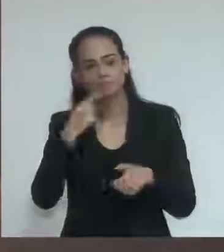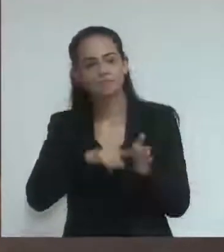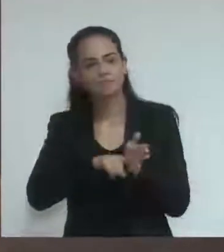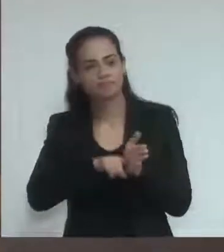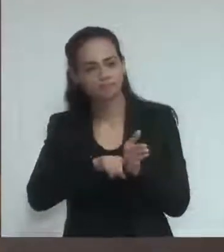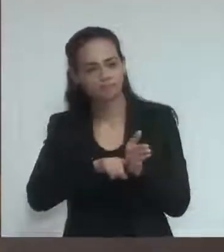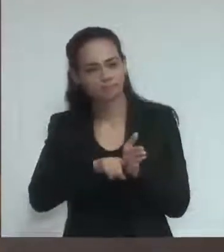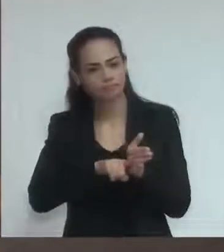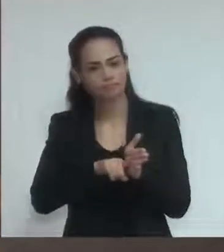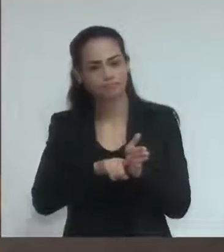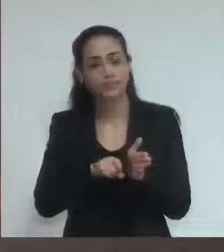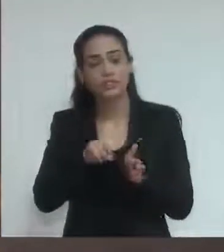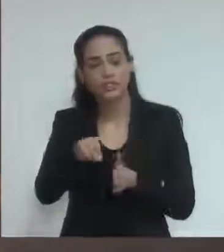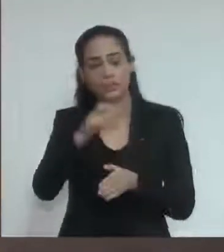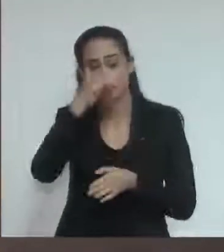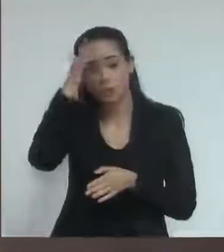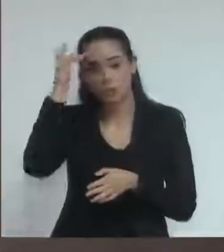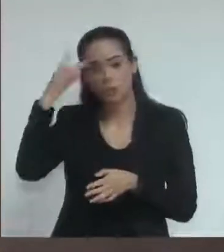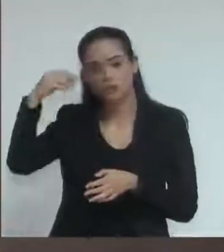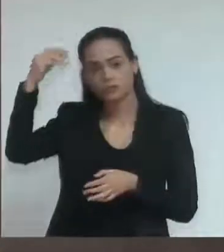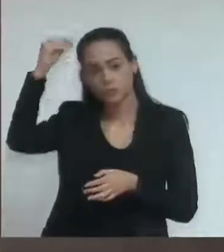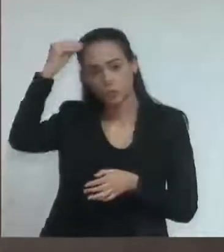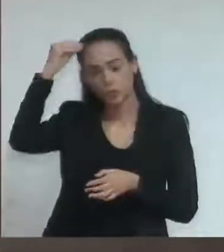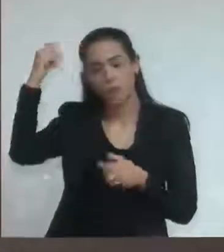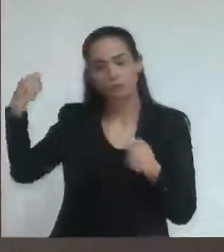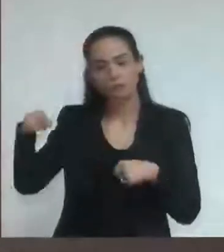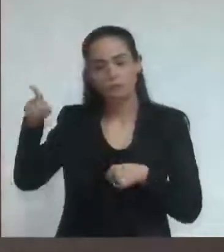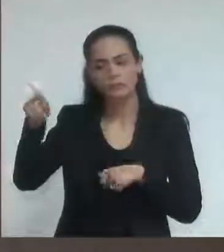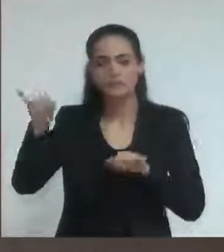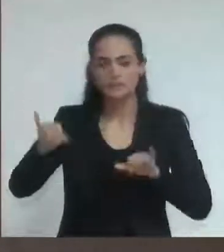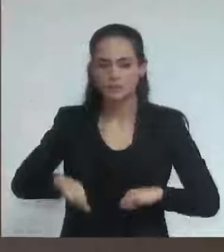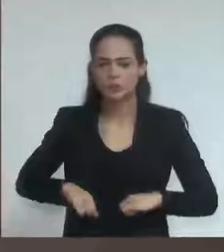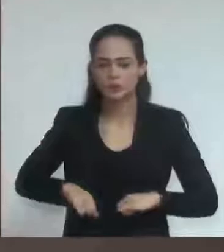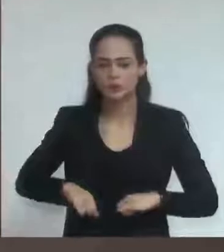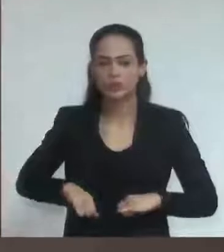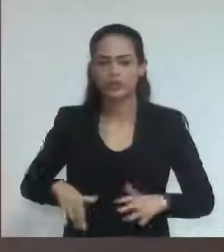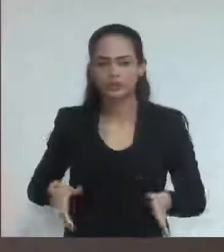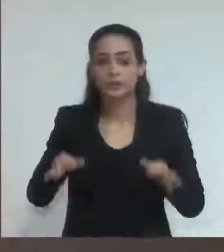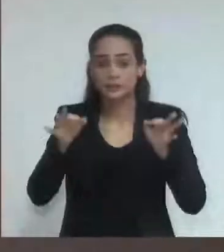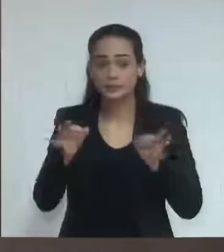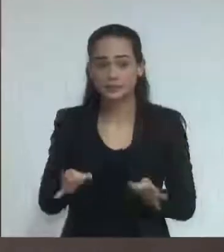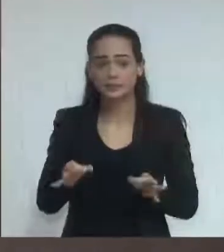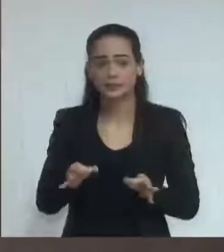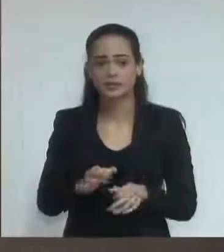culpados, eles têm que ser punidos. Disso não tenho sombra de dúvidas.